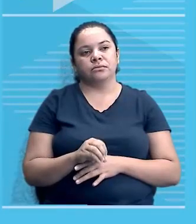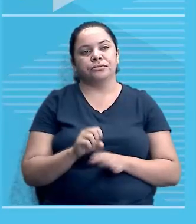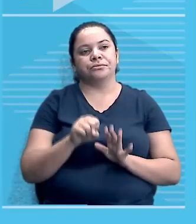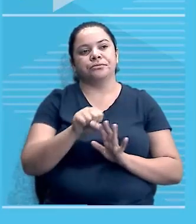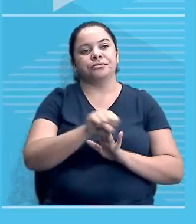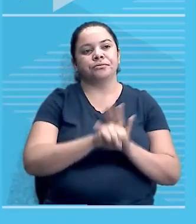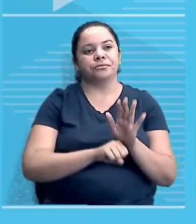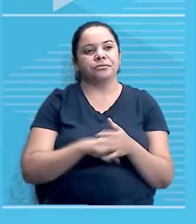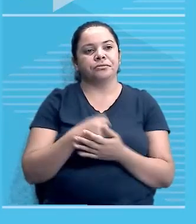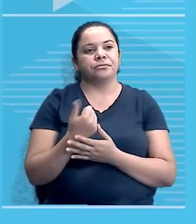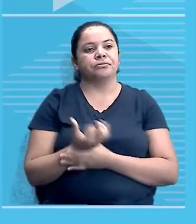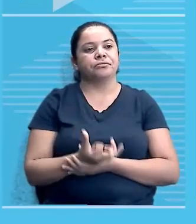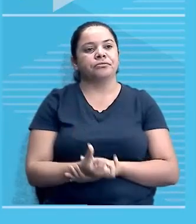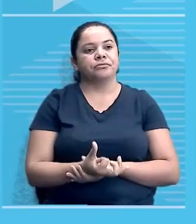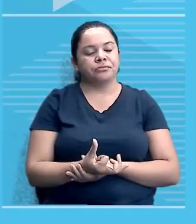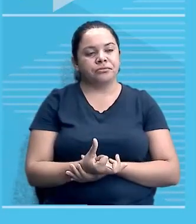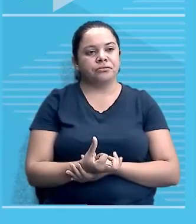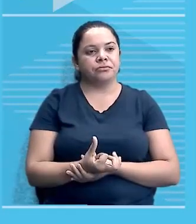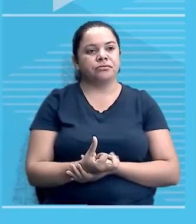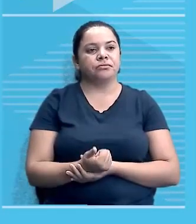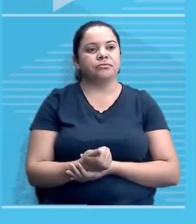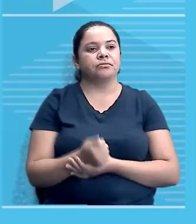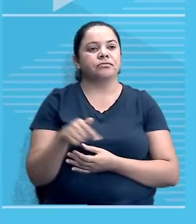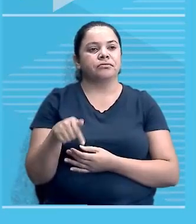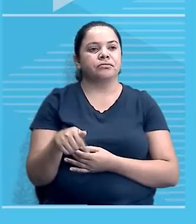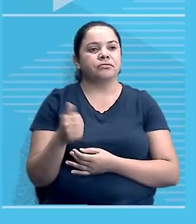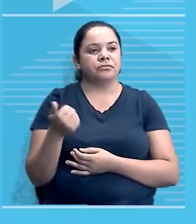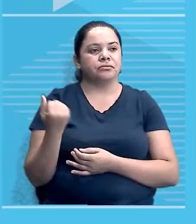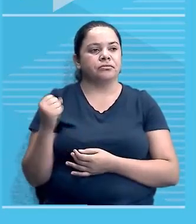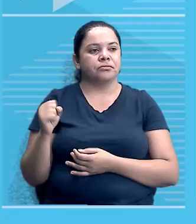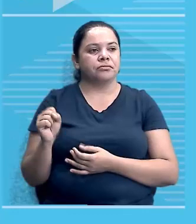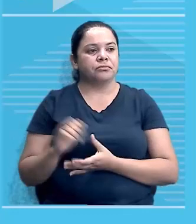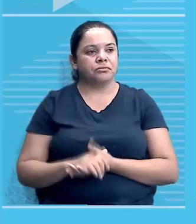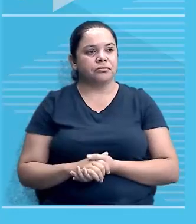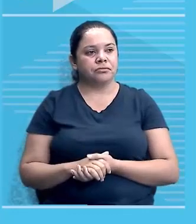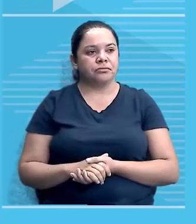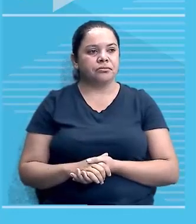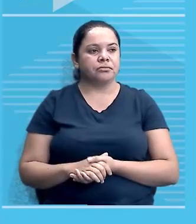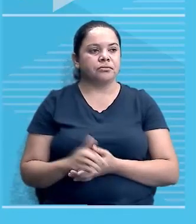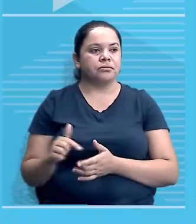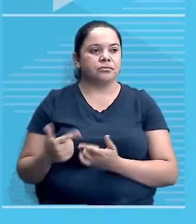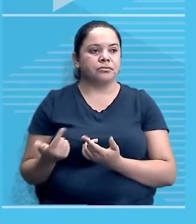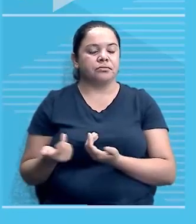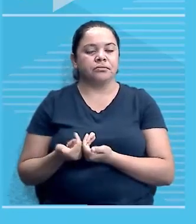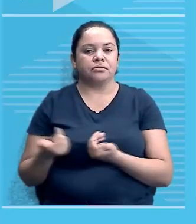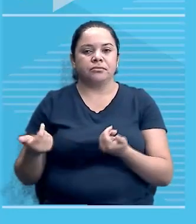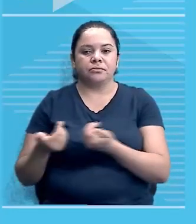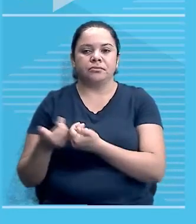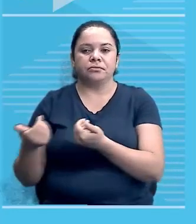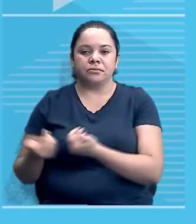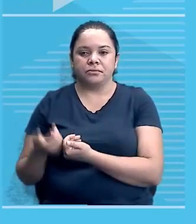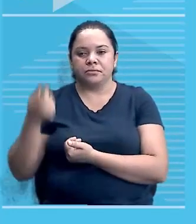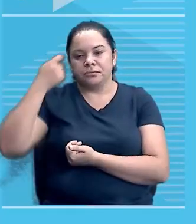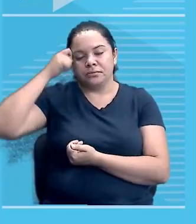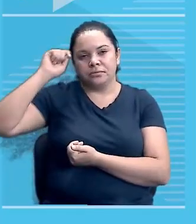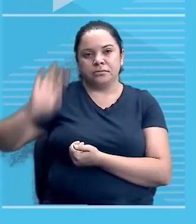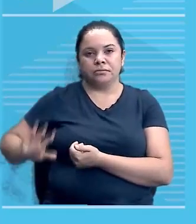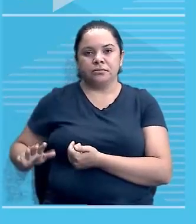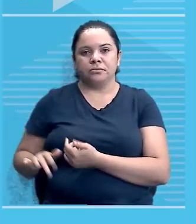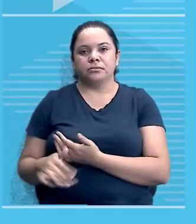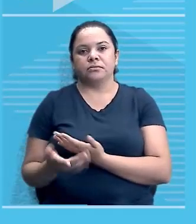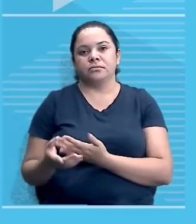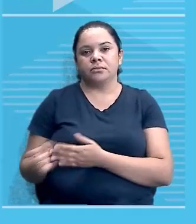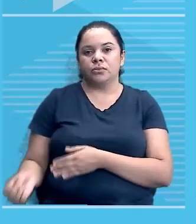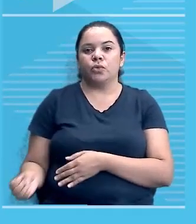da África, então, é século XIX, então é neocolonialismo, neocolonialismo está correto.